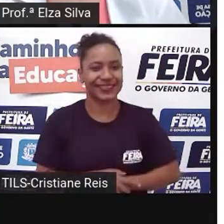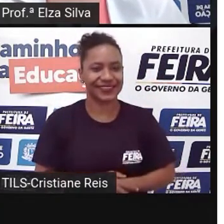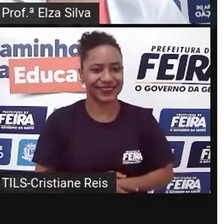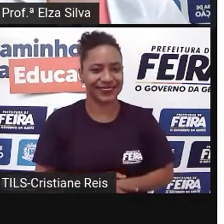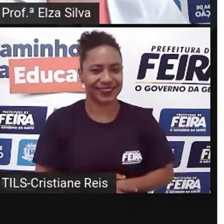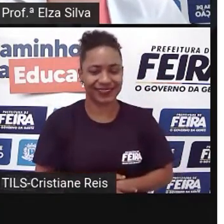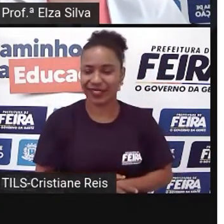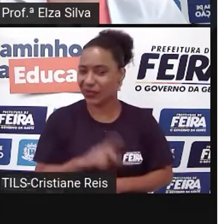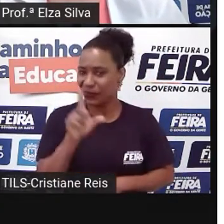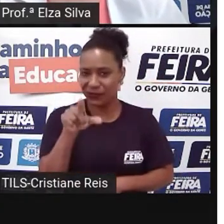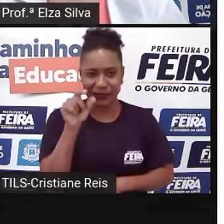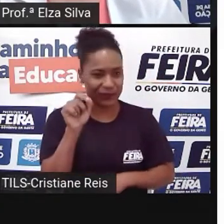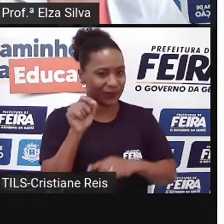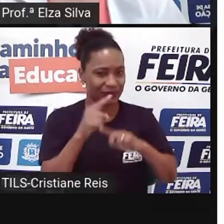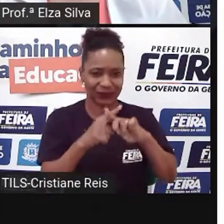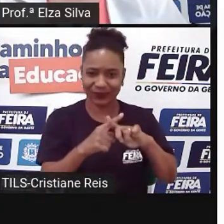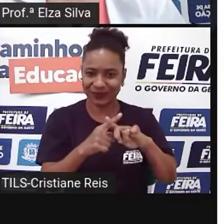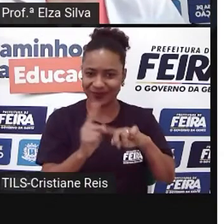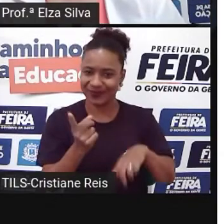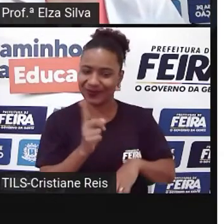Não escolhi este